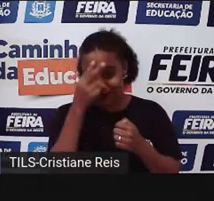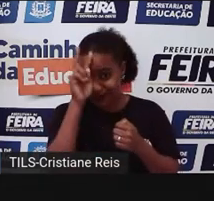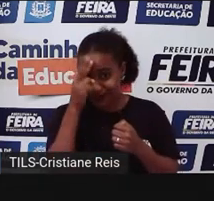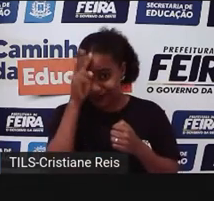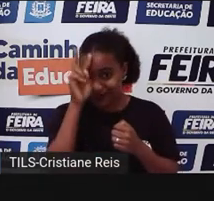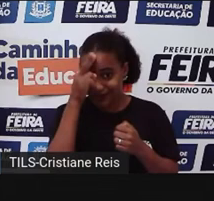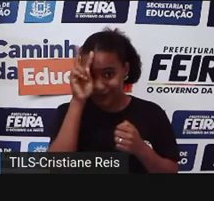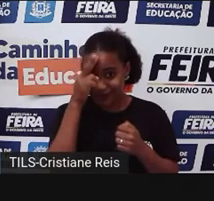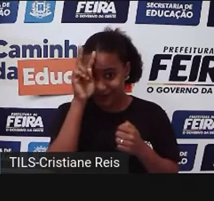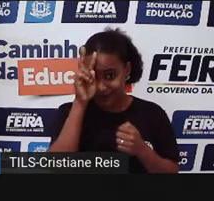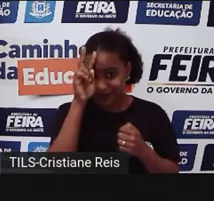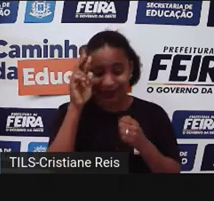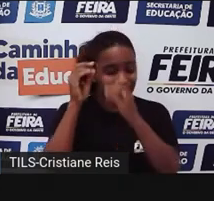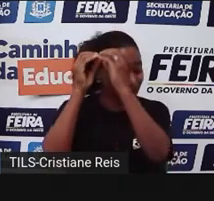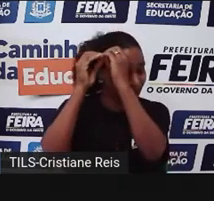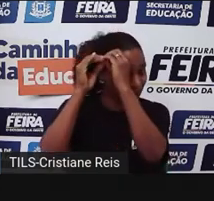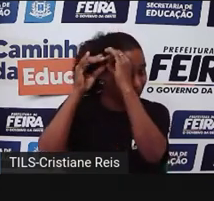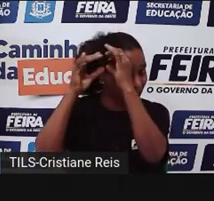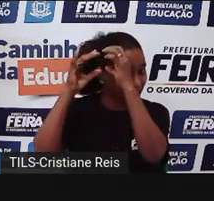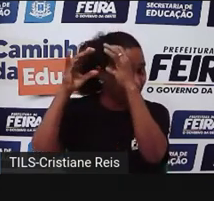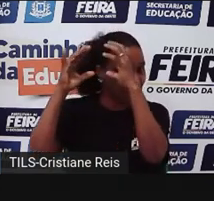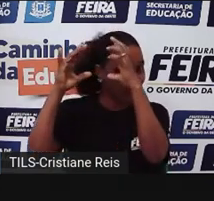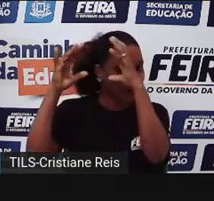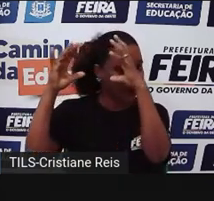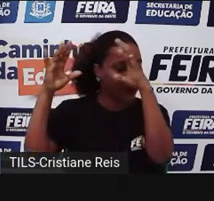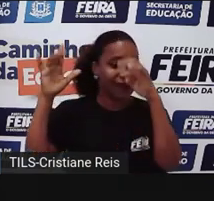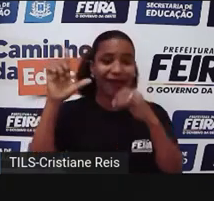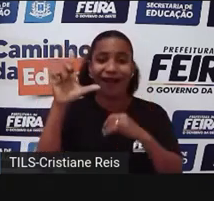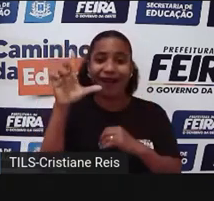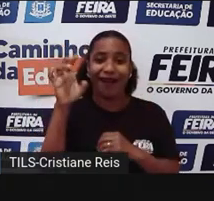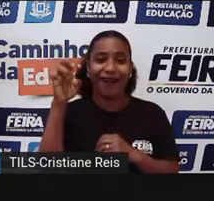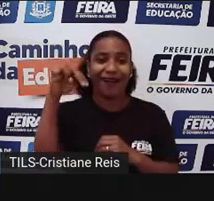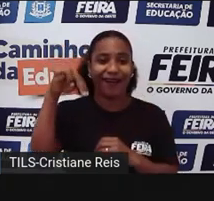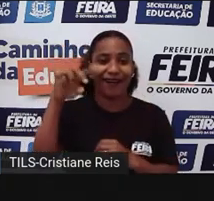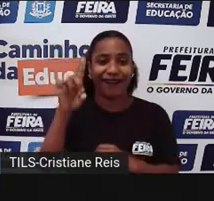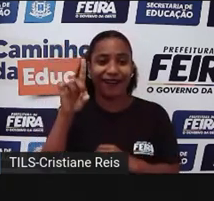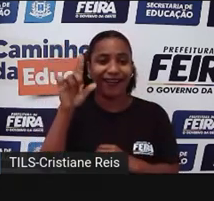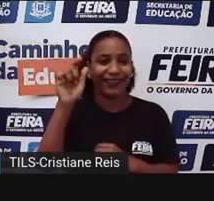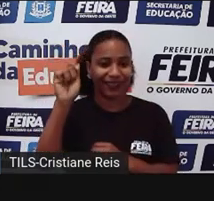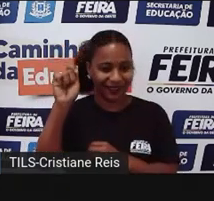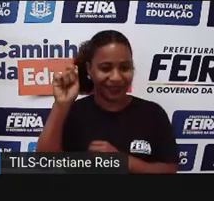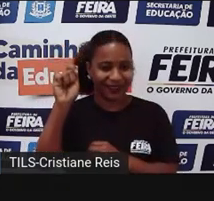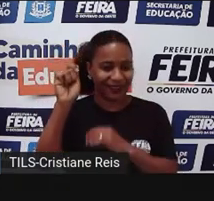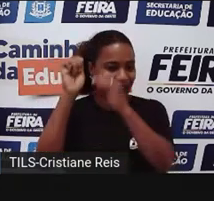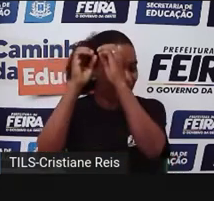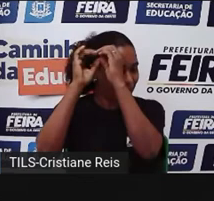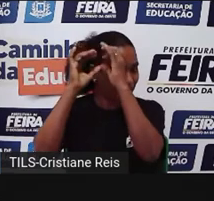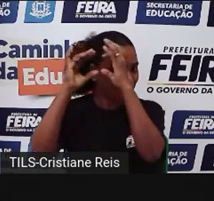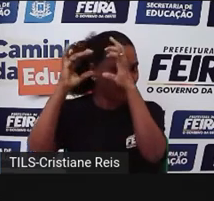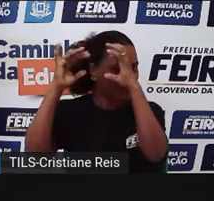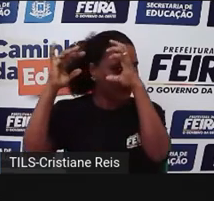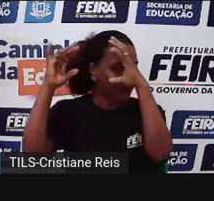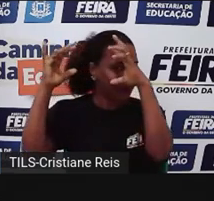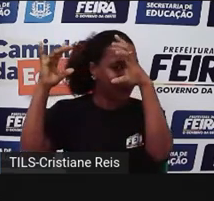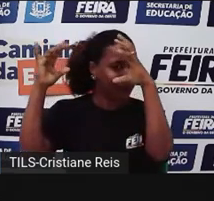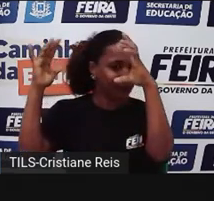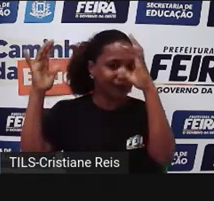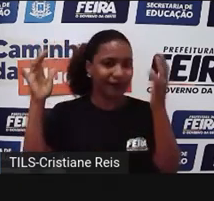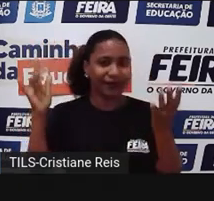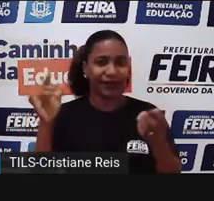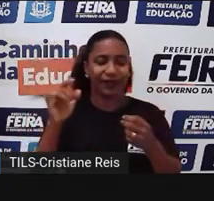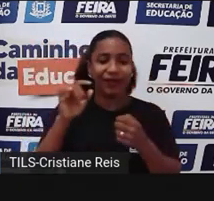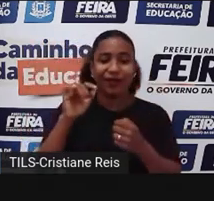fantasiosa. A lenda não existe. A lenda, ela pega um personagem fantástico, que é um personagem